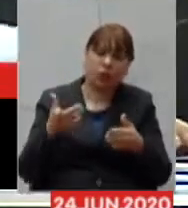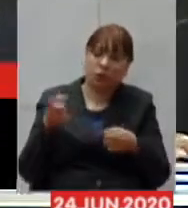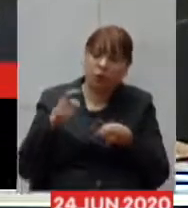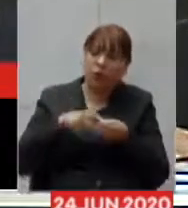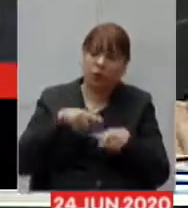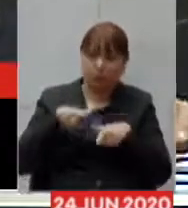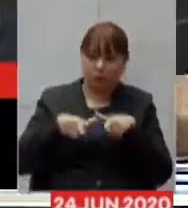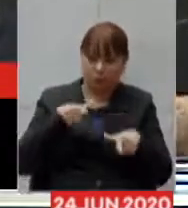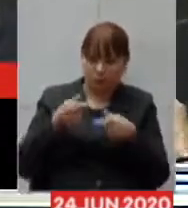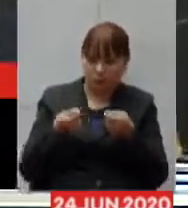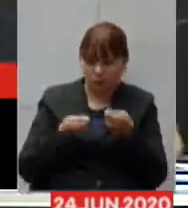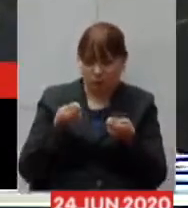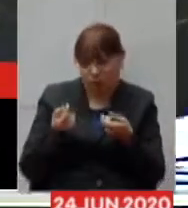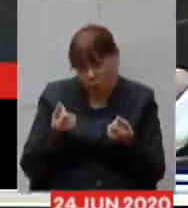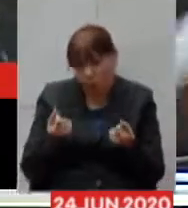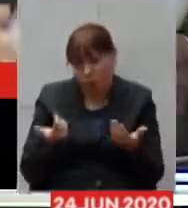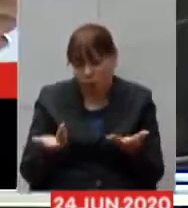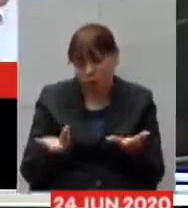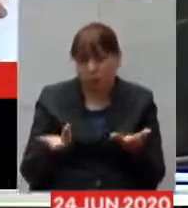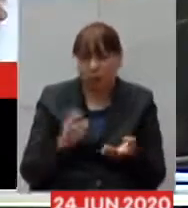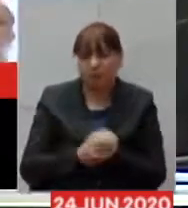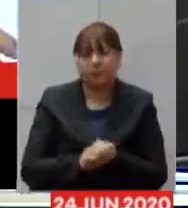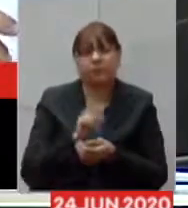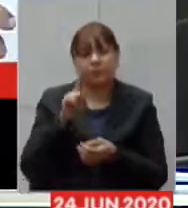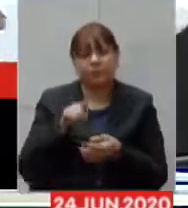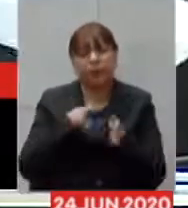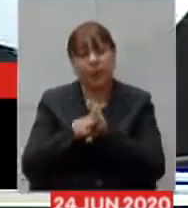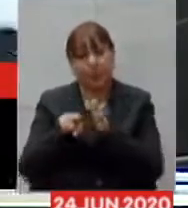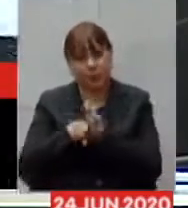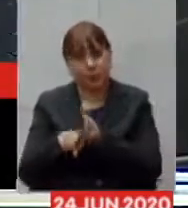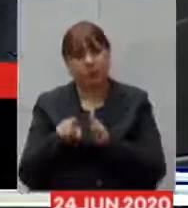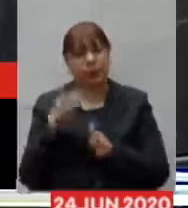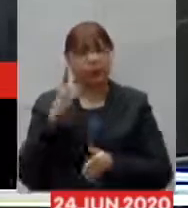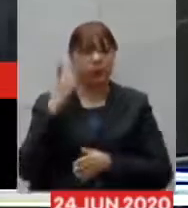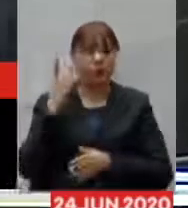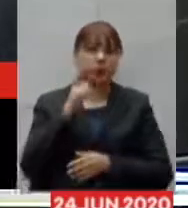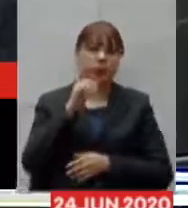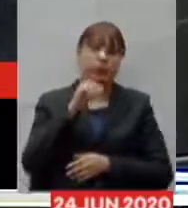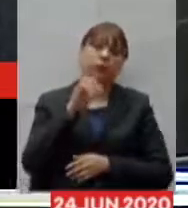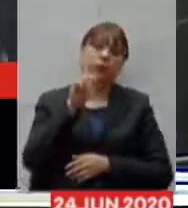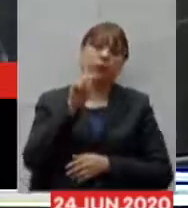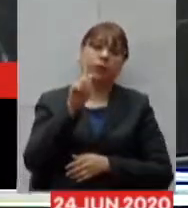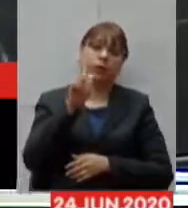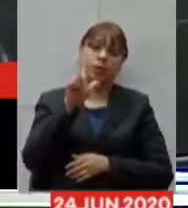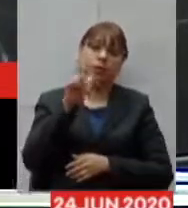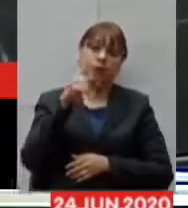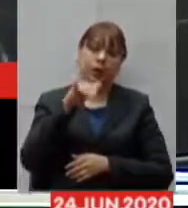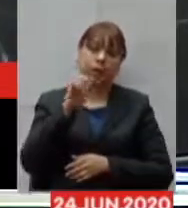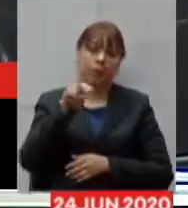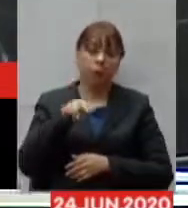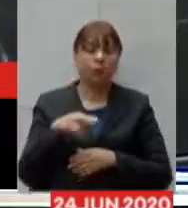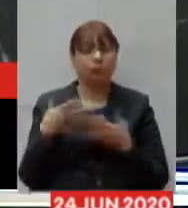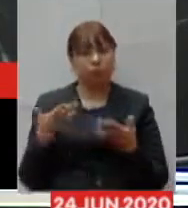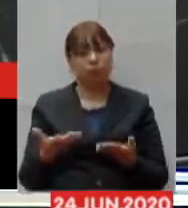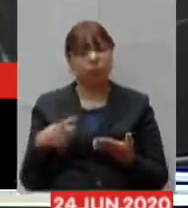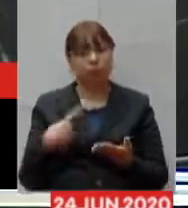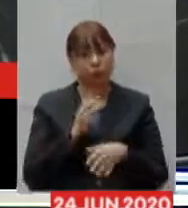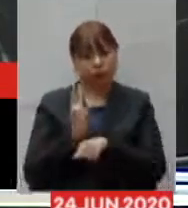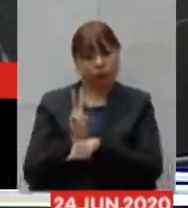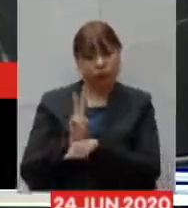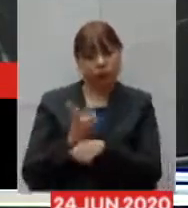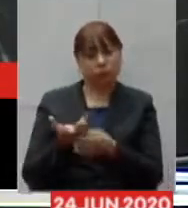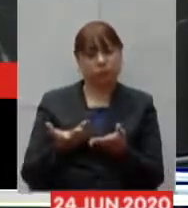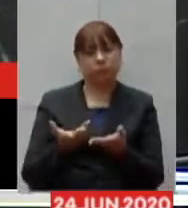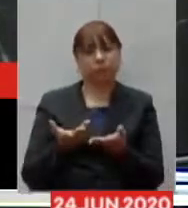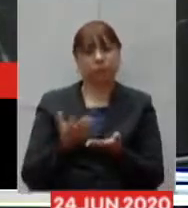econômicas essas são as questionamentos do deputado Glaicon Franco no mais nós vamos esperar os